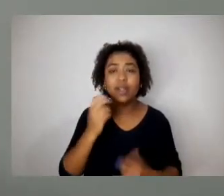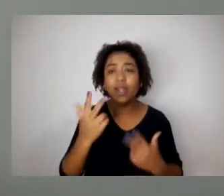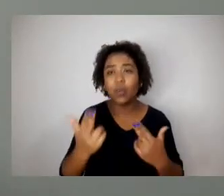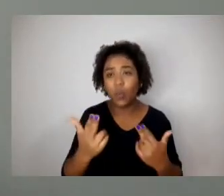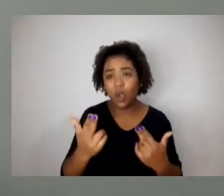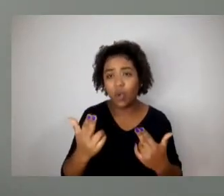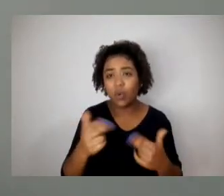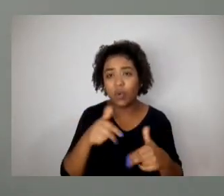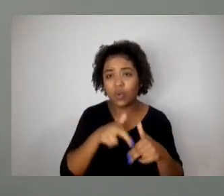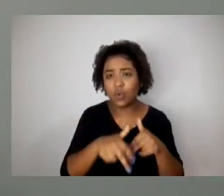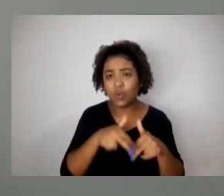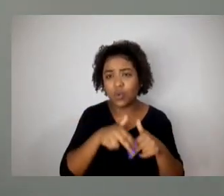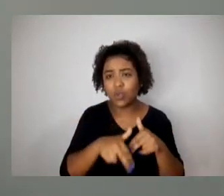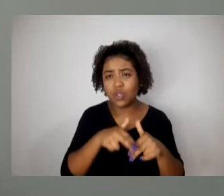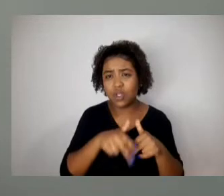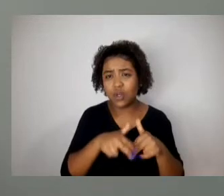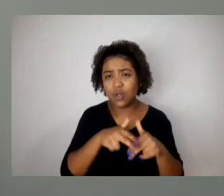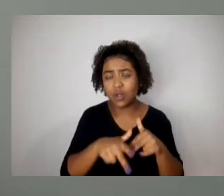é sexo mais não, né?